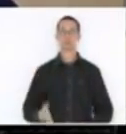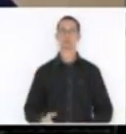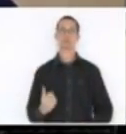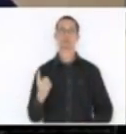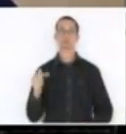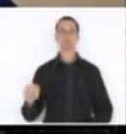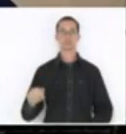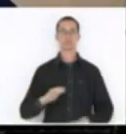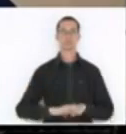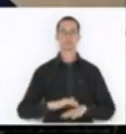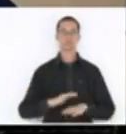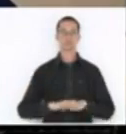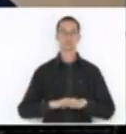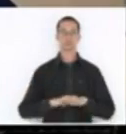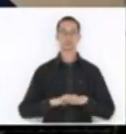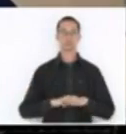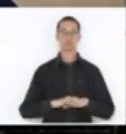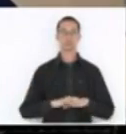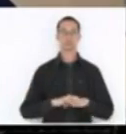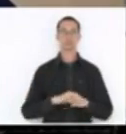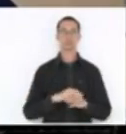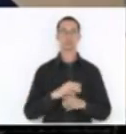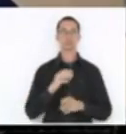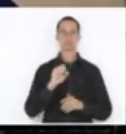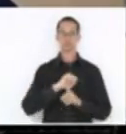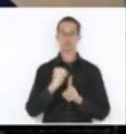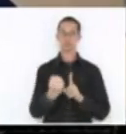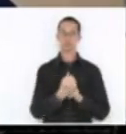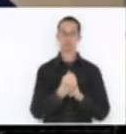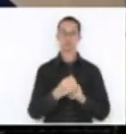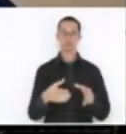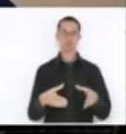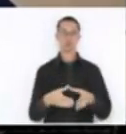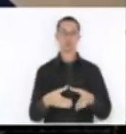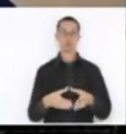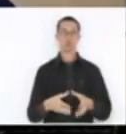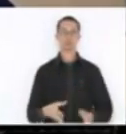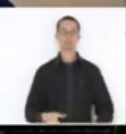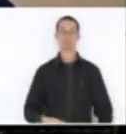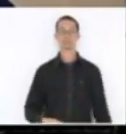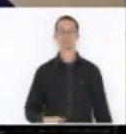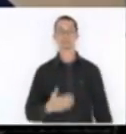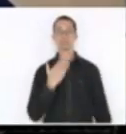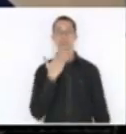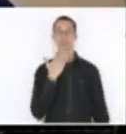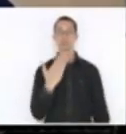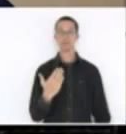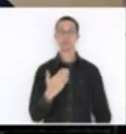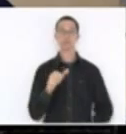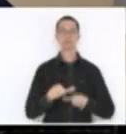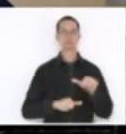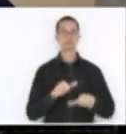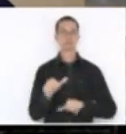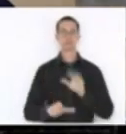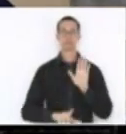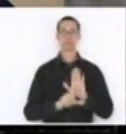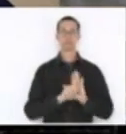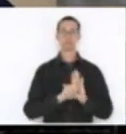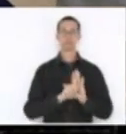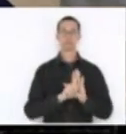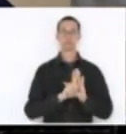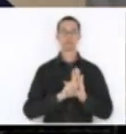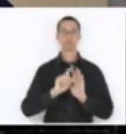de autoria de identidade social, que solicita a alteração da lei que declarou de